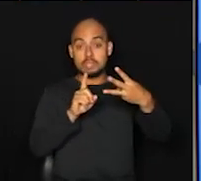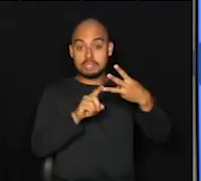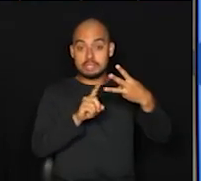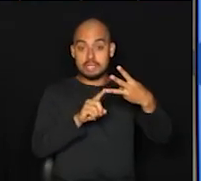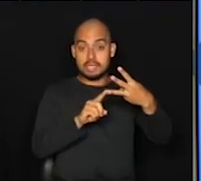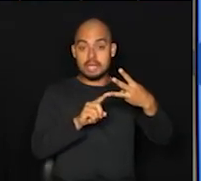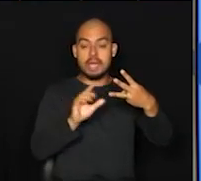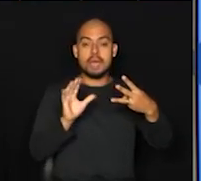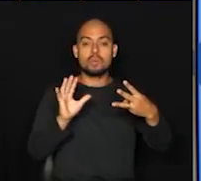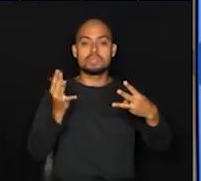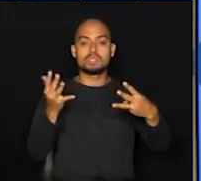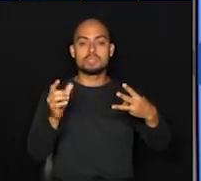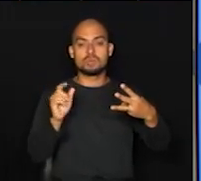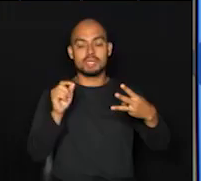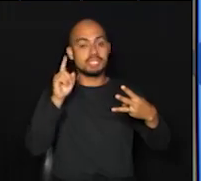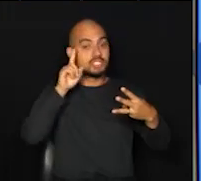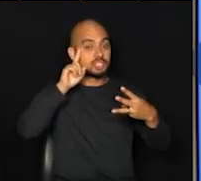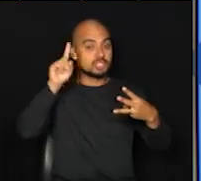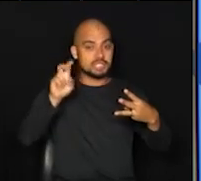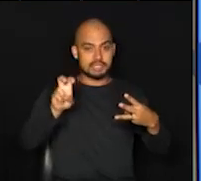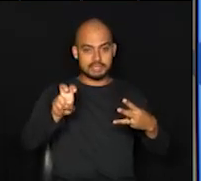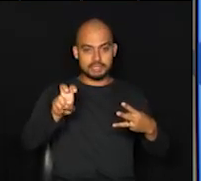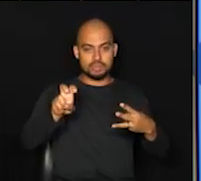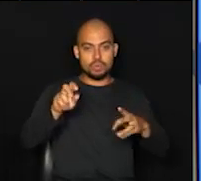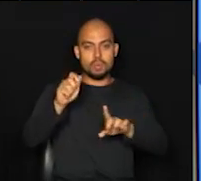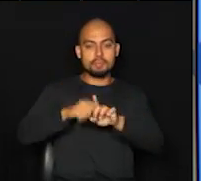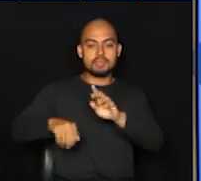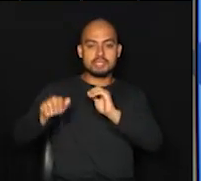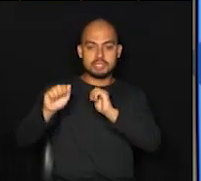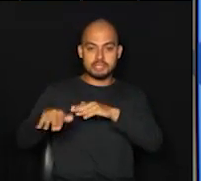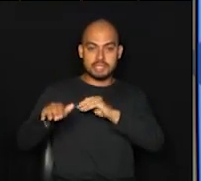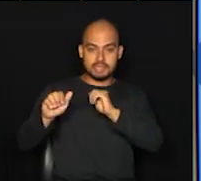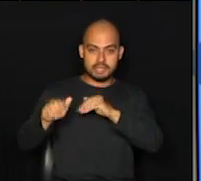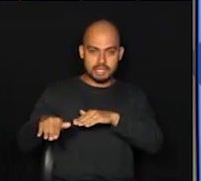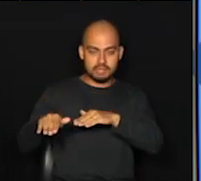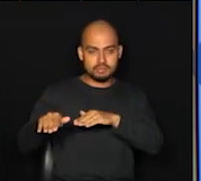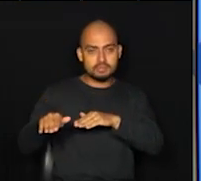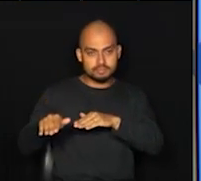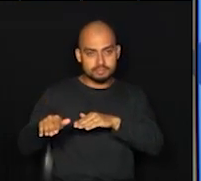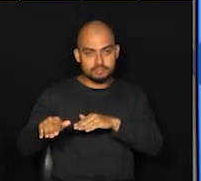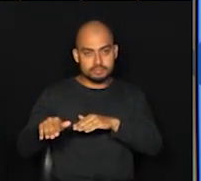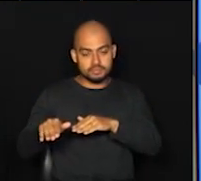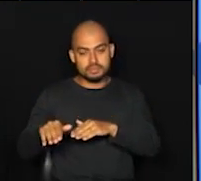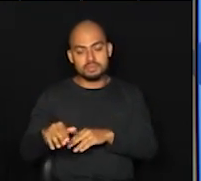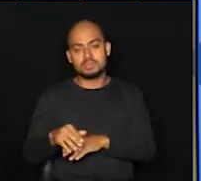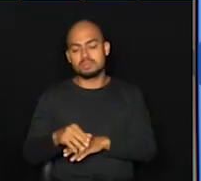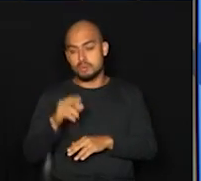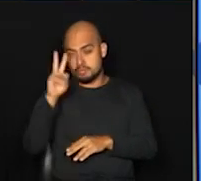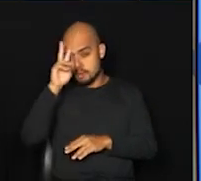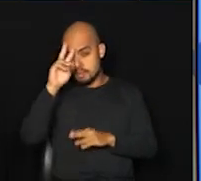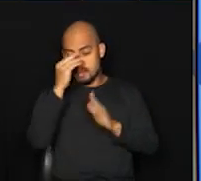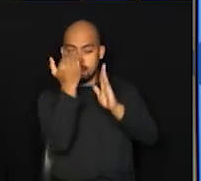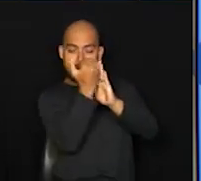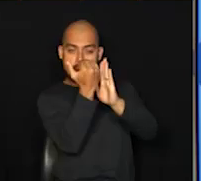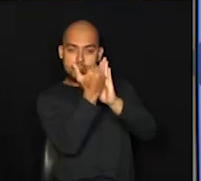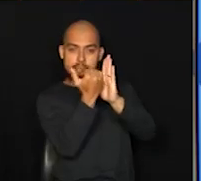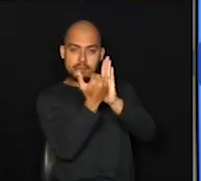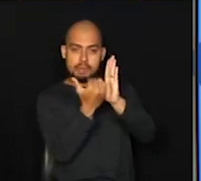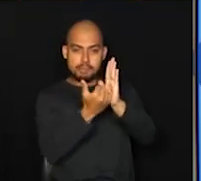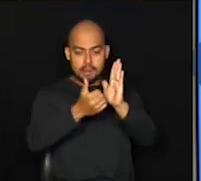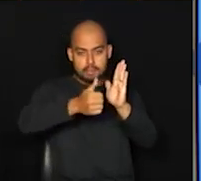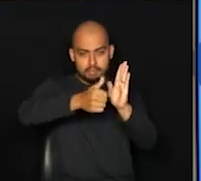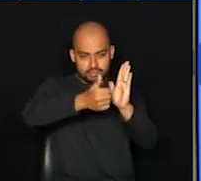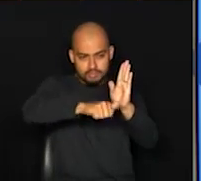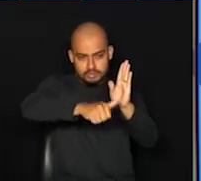ocorreu em 5 de setembro, naquele período em que os critérios para avaliação de morte